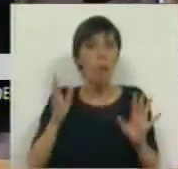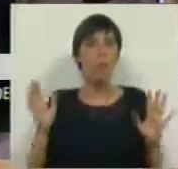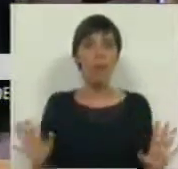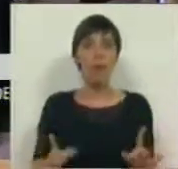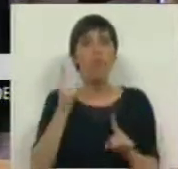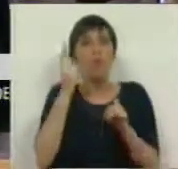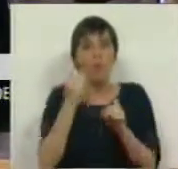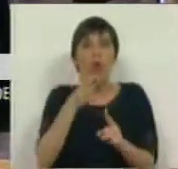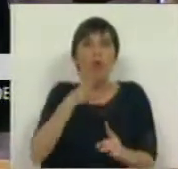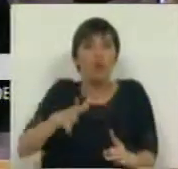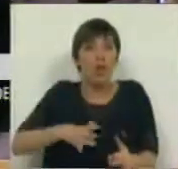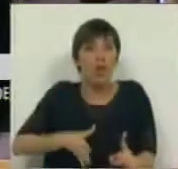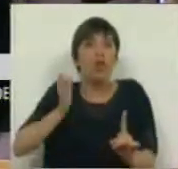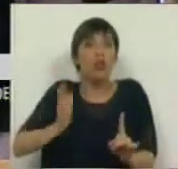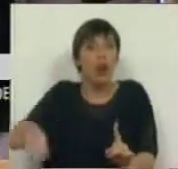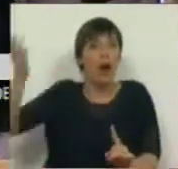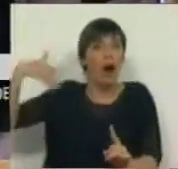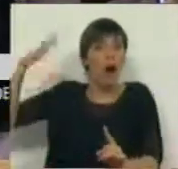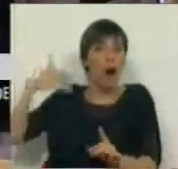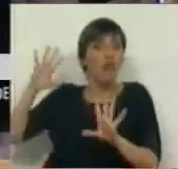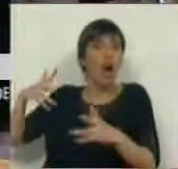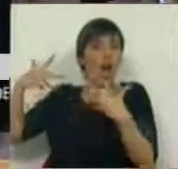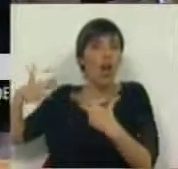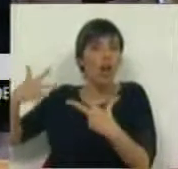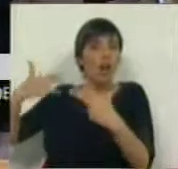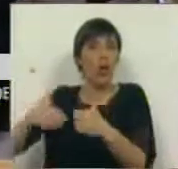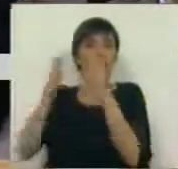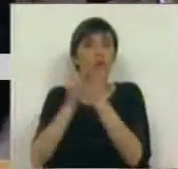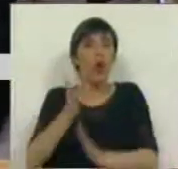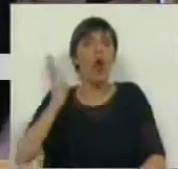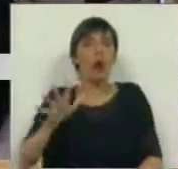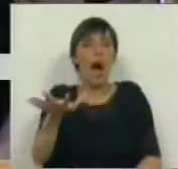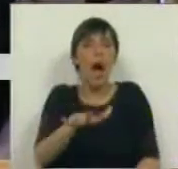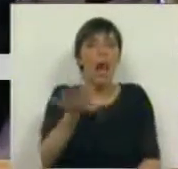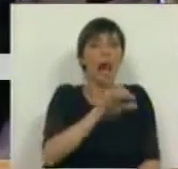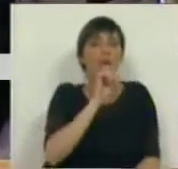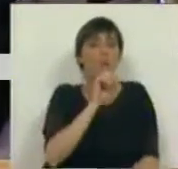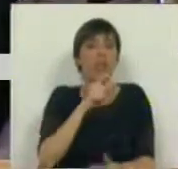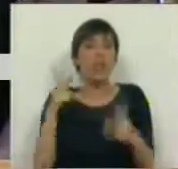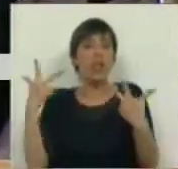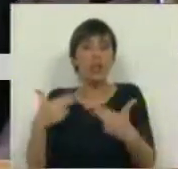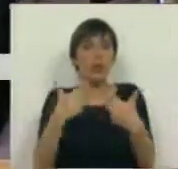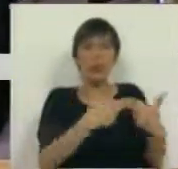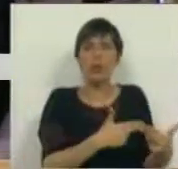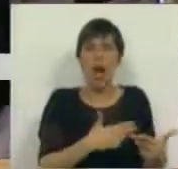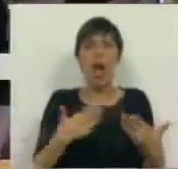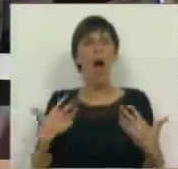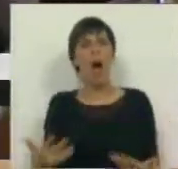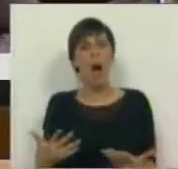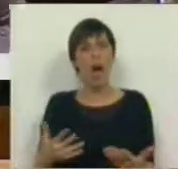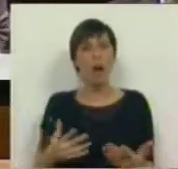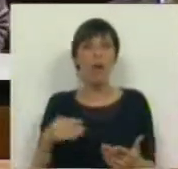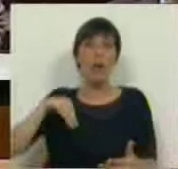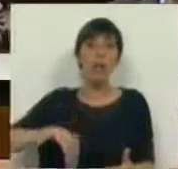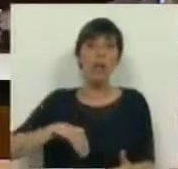de uma coisa que nos disseram que já tinham cortado em todas as áreas possíveis de cortar e que agora tinham